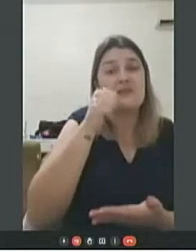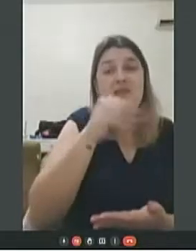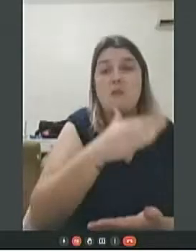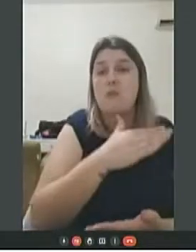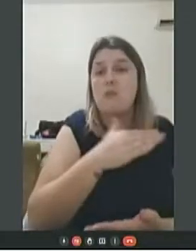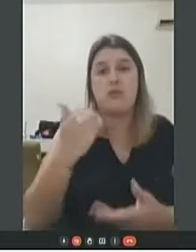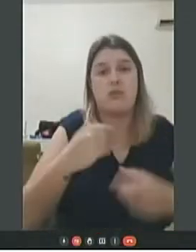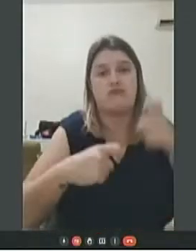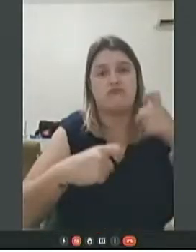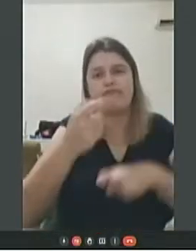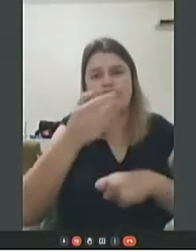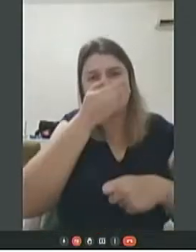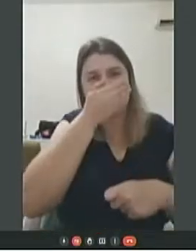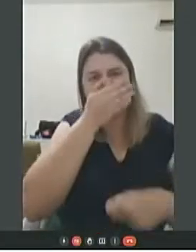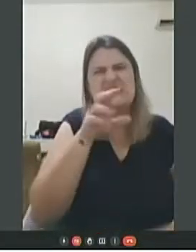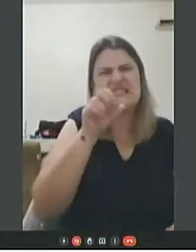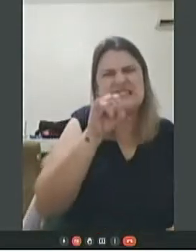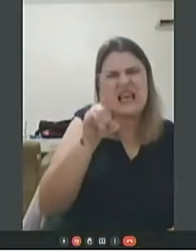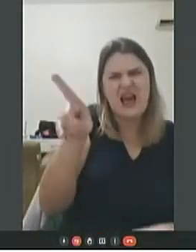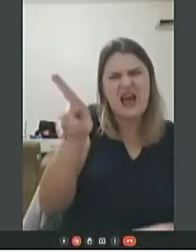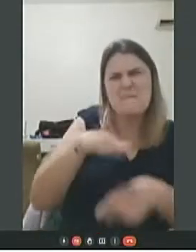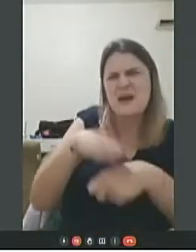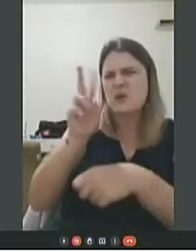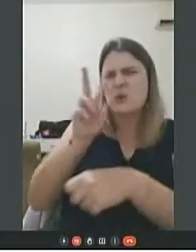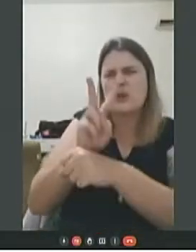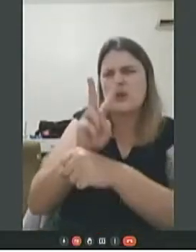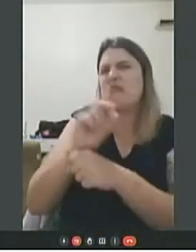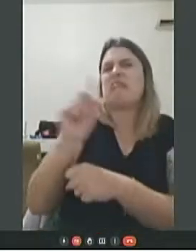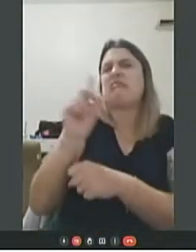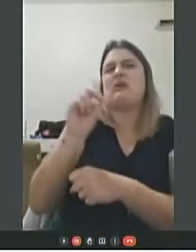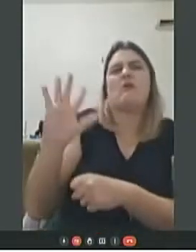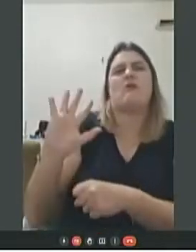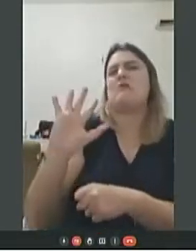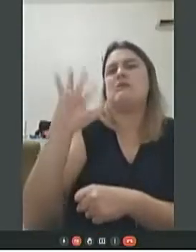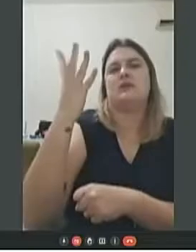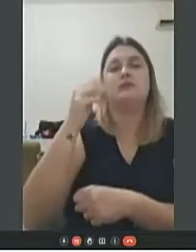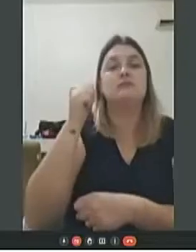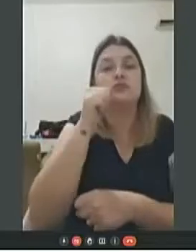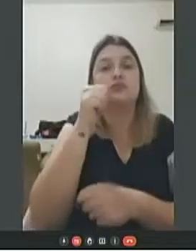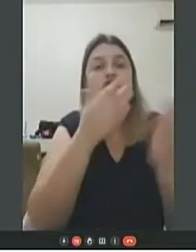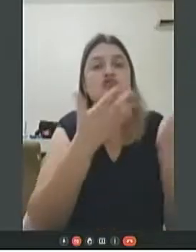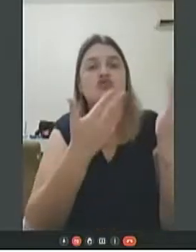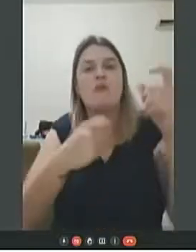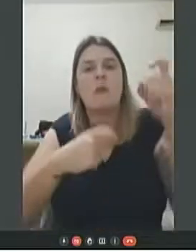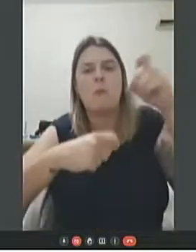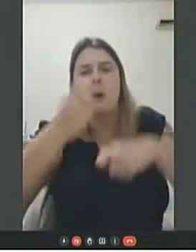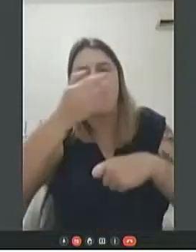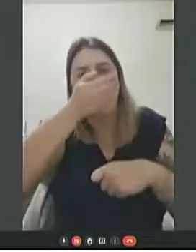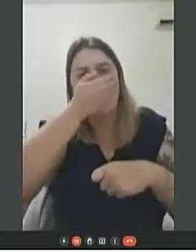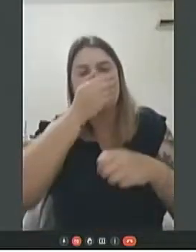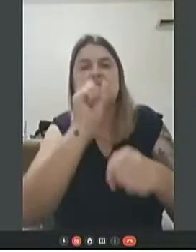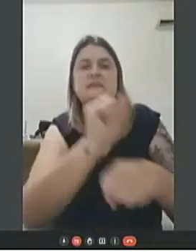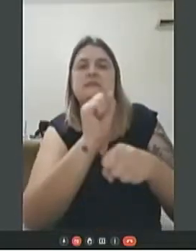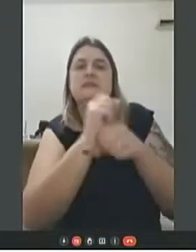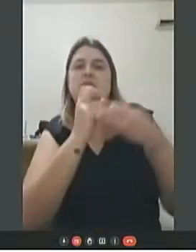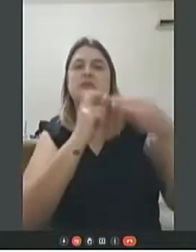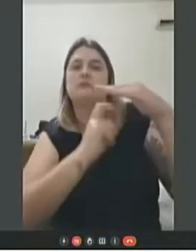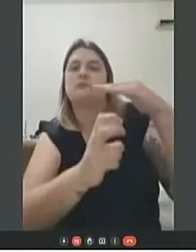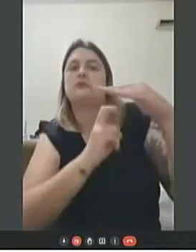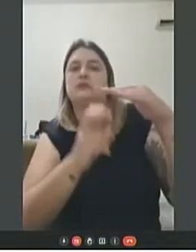Se ela estivesse mais cuidado, isso não aconteceria. Jovem é estuprada em estação de metrô de São Paulo.